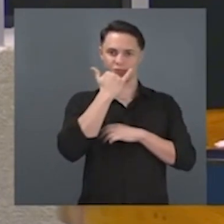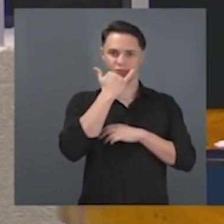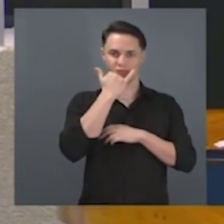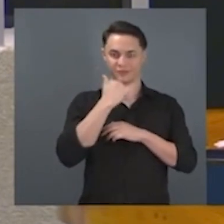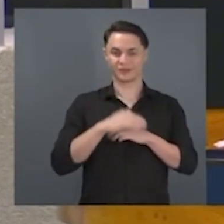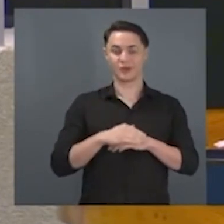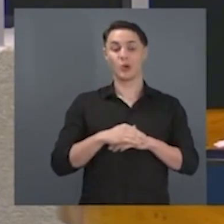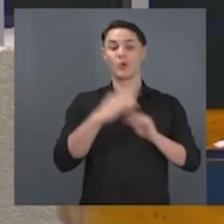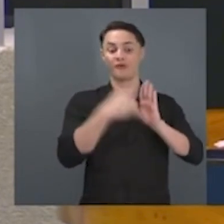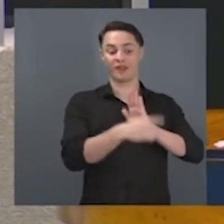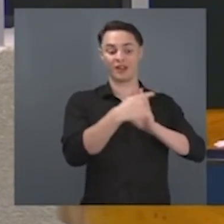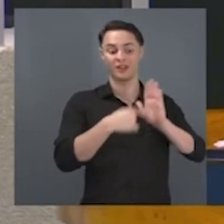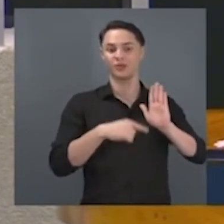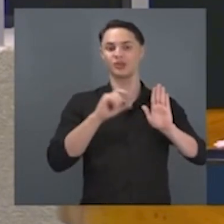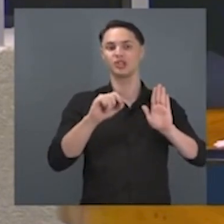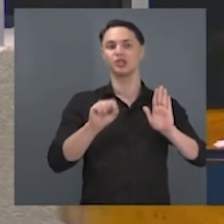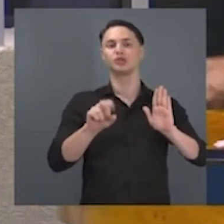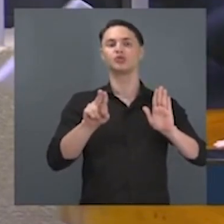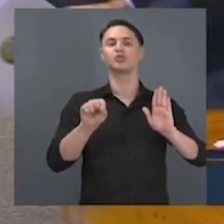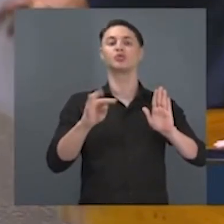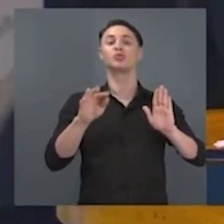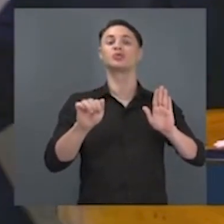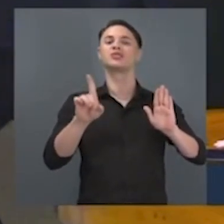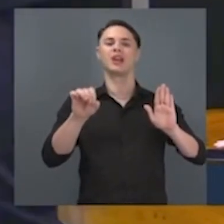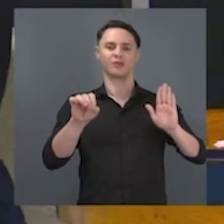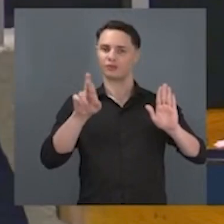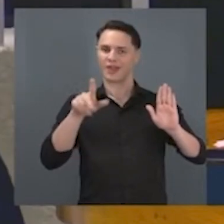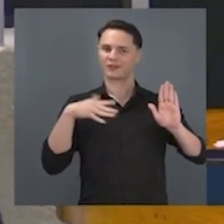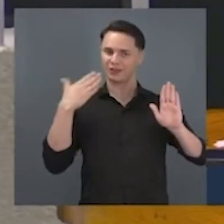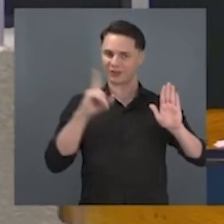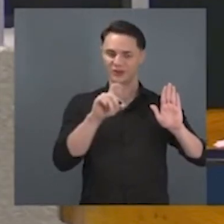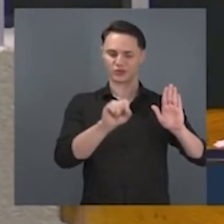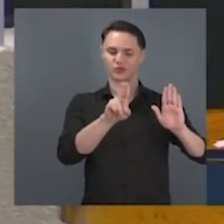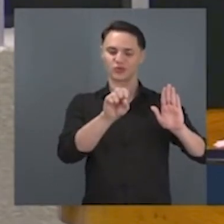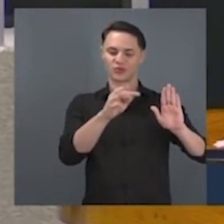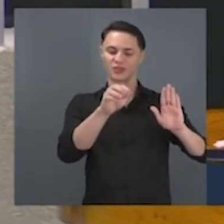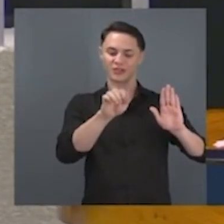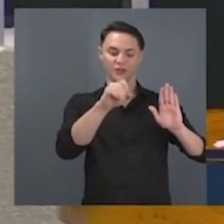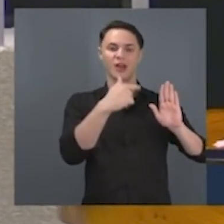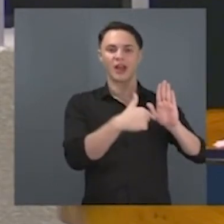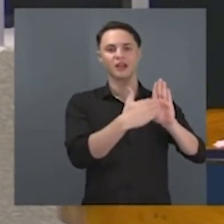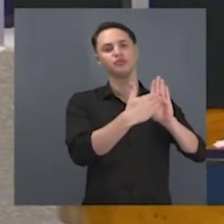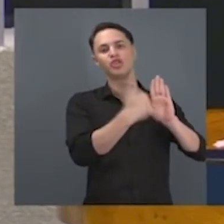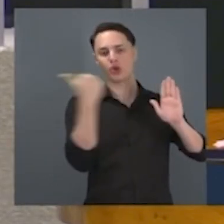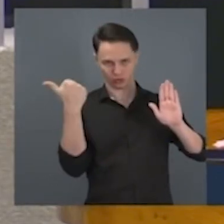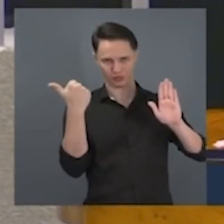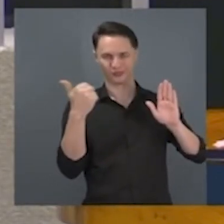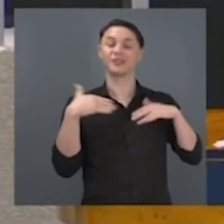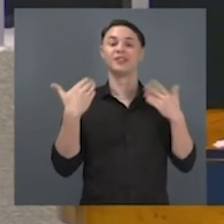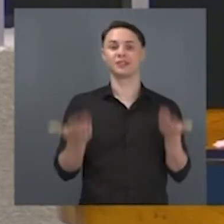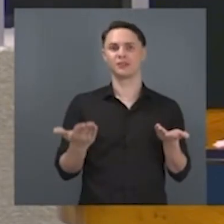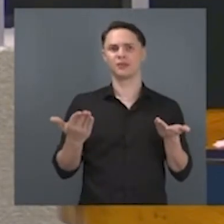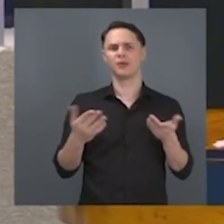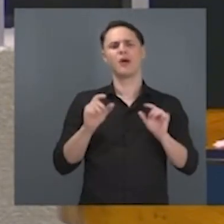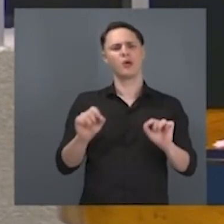vamos ver aqui, no Senado e na Câmara, quem é quem? Quem está a favor da censura e paga de